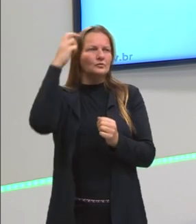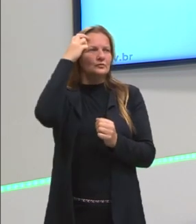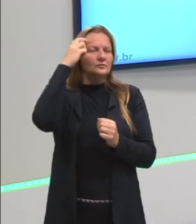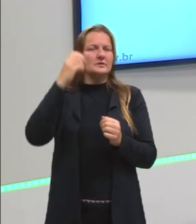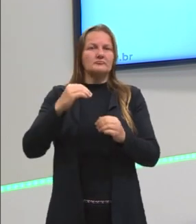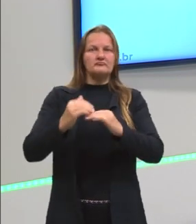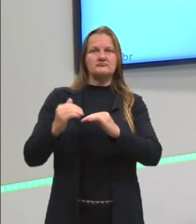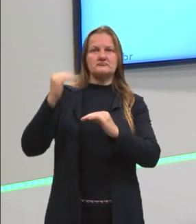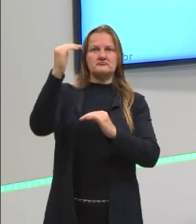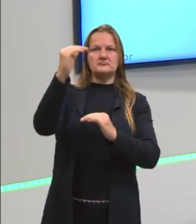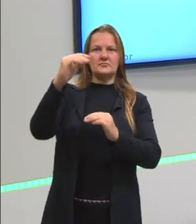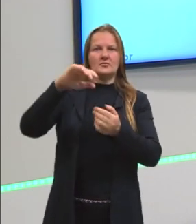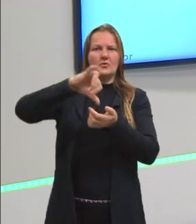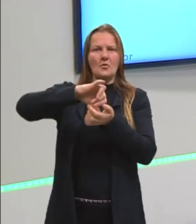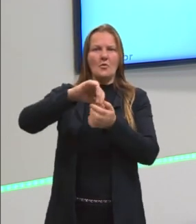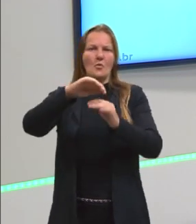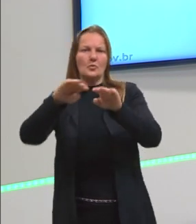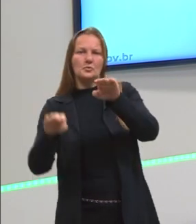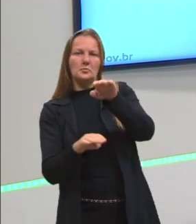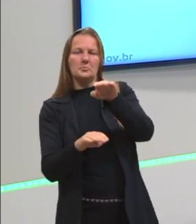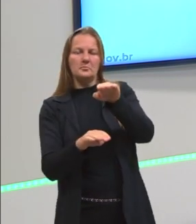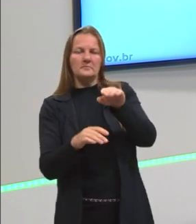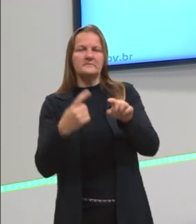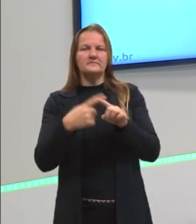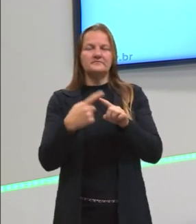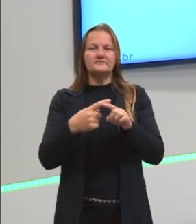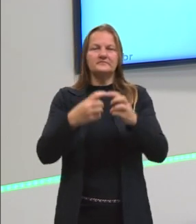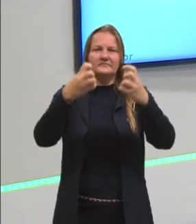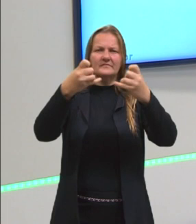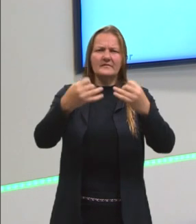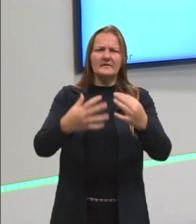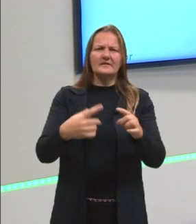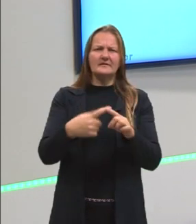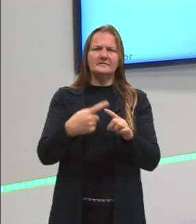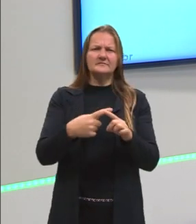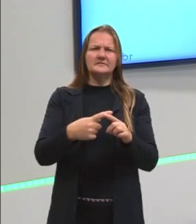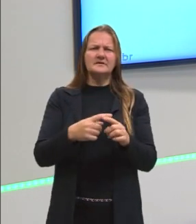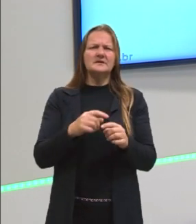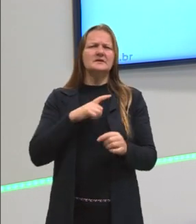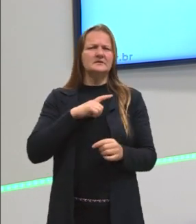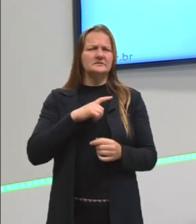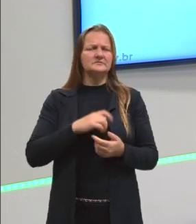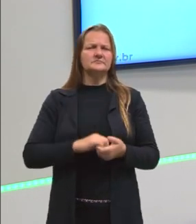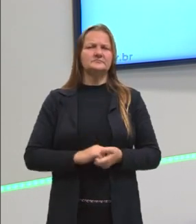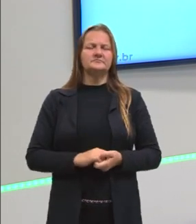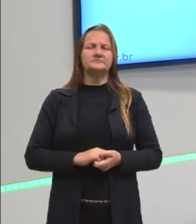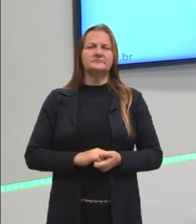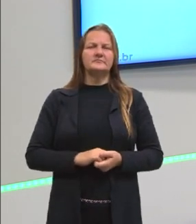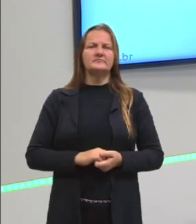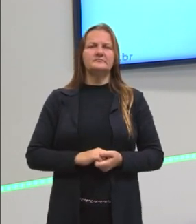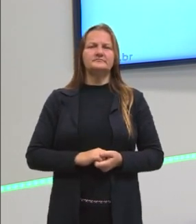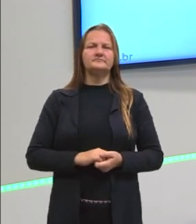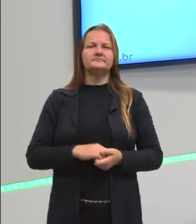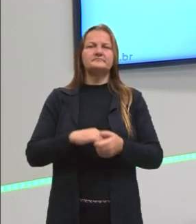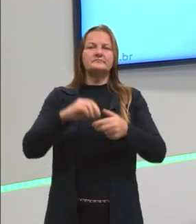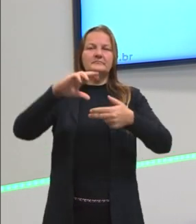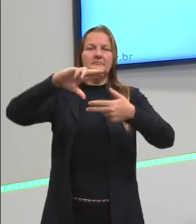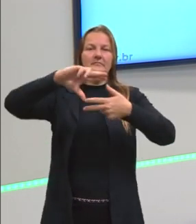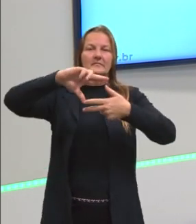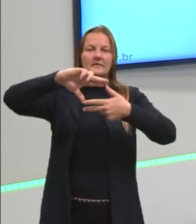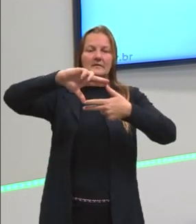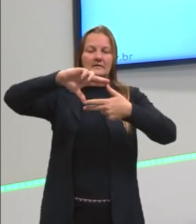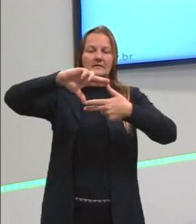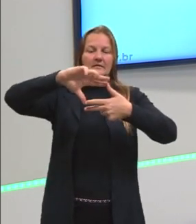O machismo são culturas superiores, ainda resquícios, ainda que existem, etc e tal, né? Se chama-se, então, etnocentrismo,